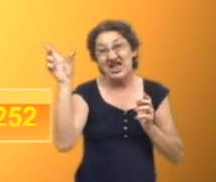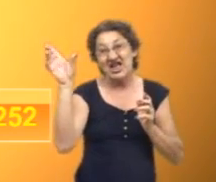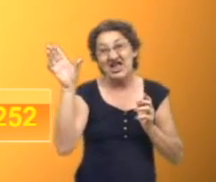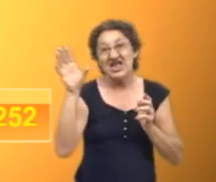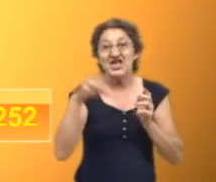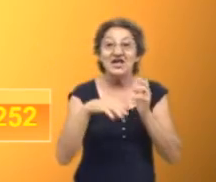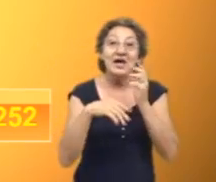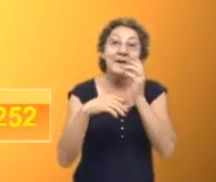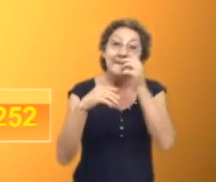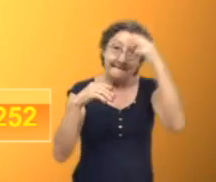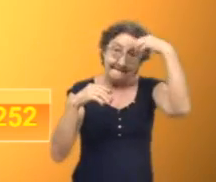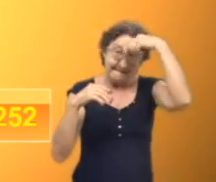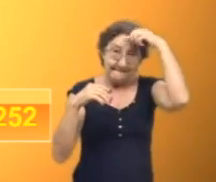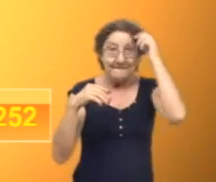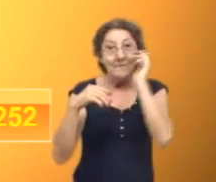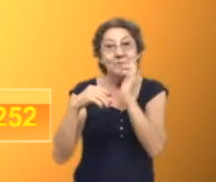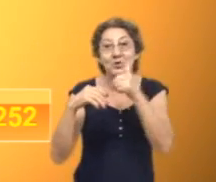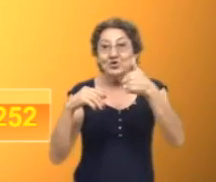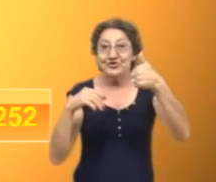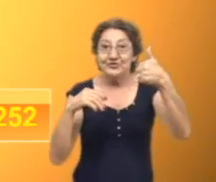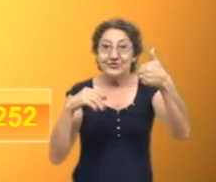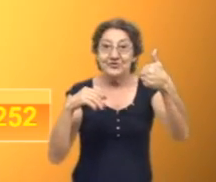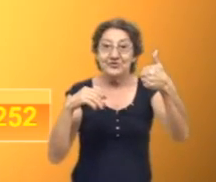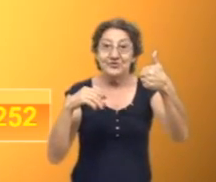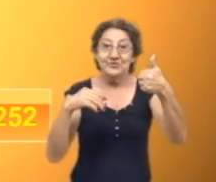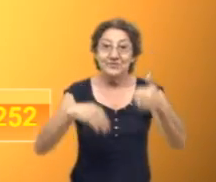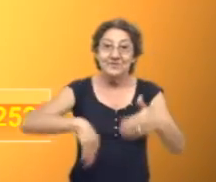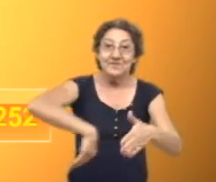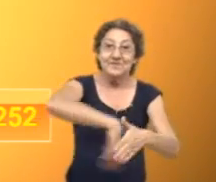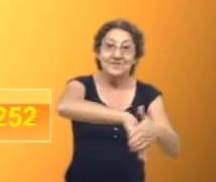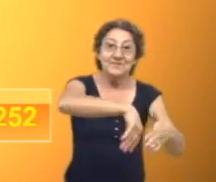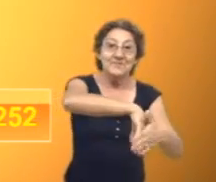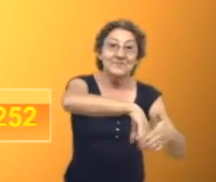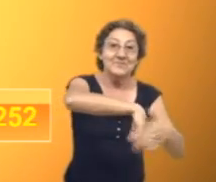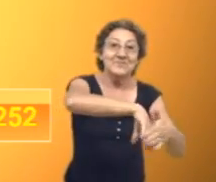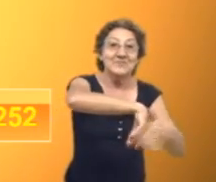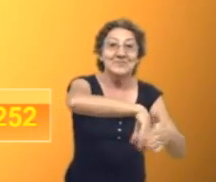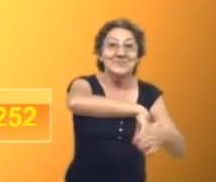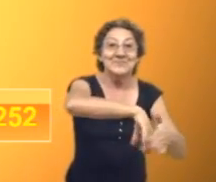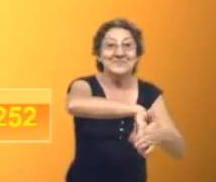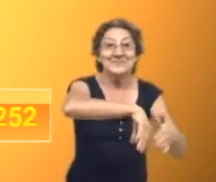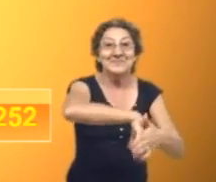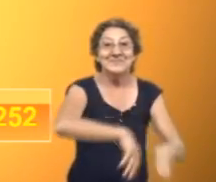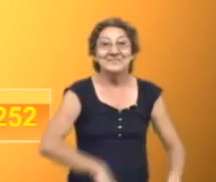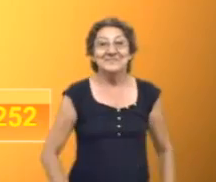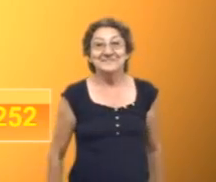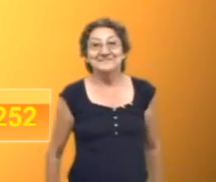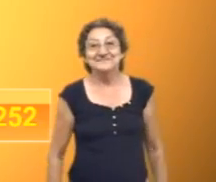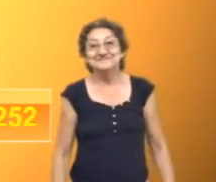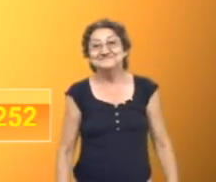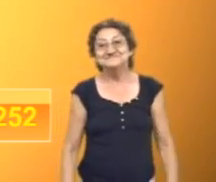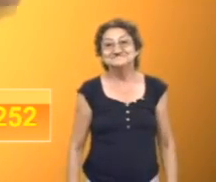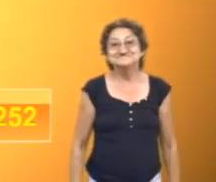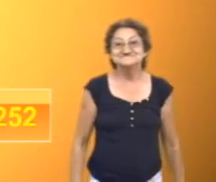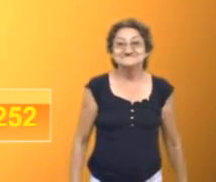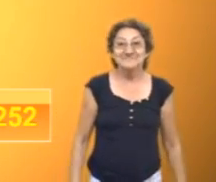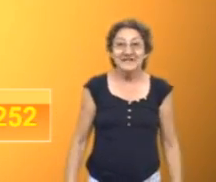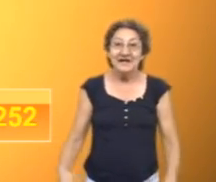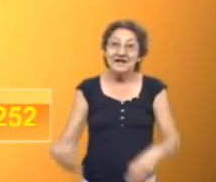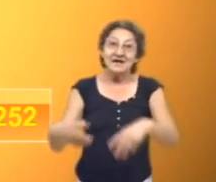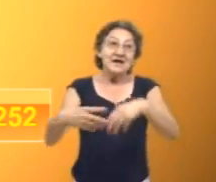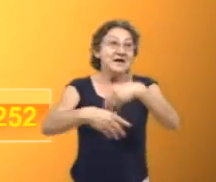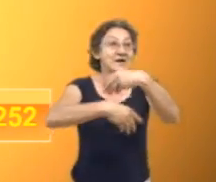cada eleitora minha para vocês lavar a roupa com força. E aquela que eu não der bacia, eu dou um pau. Para vocês baterem a roupa bem direitinho.